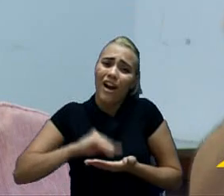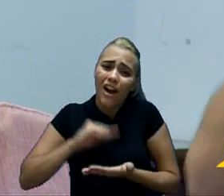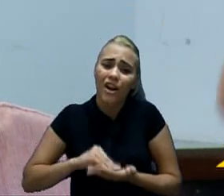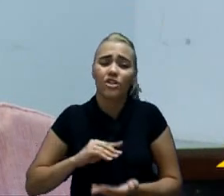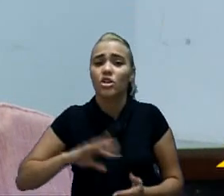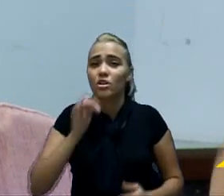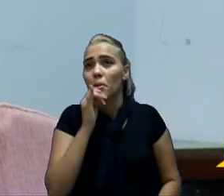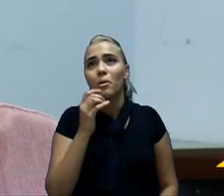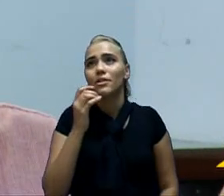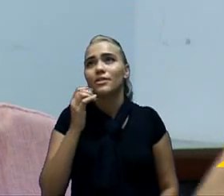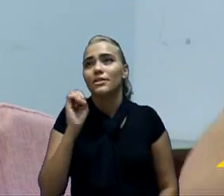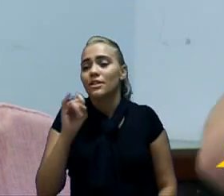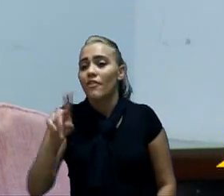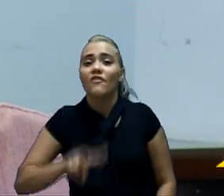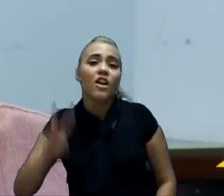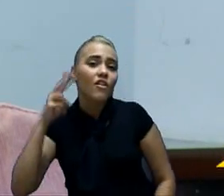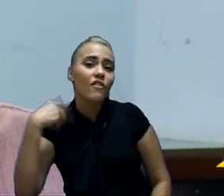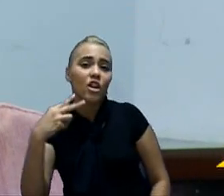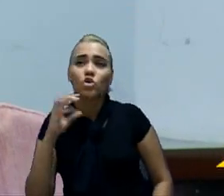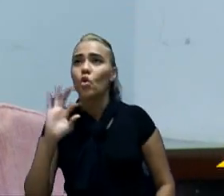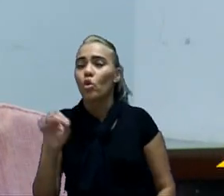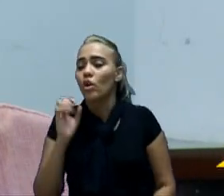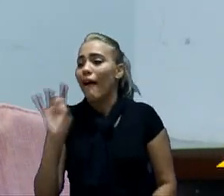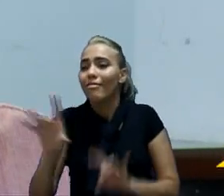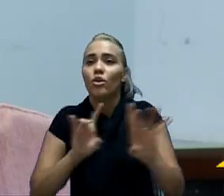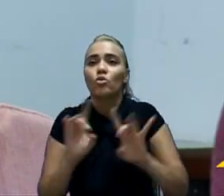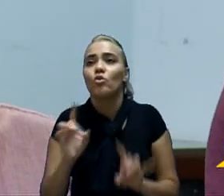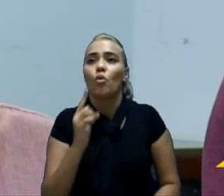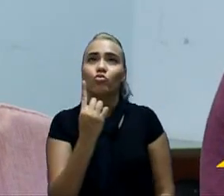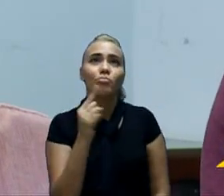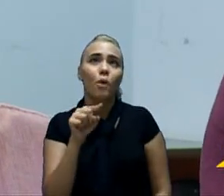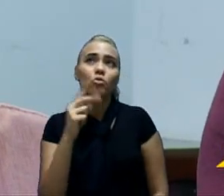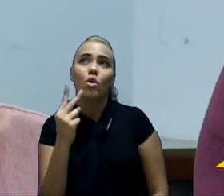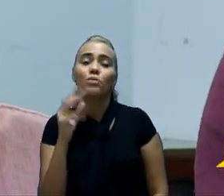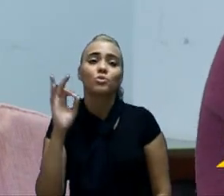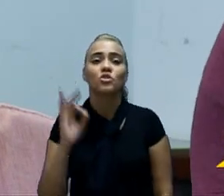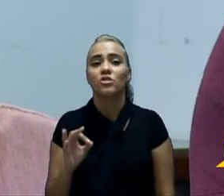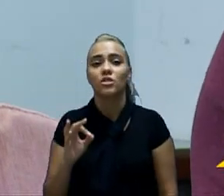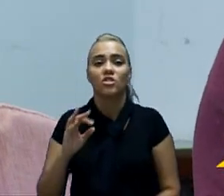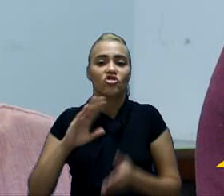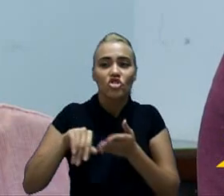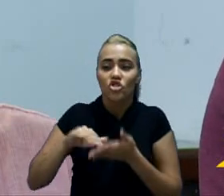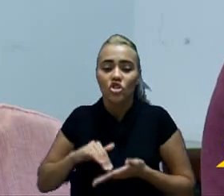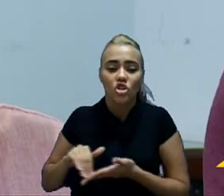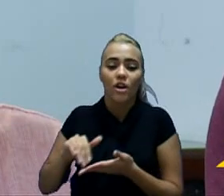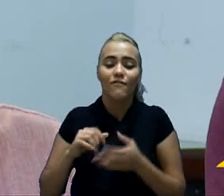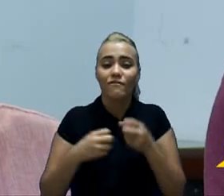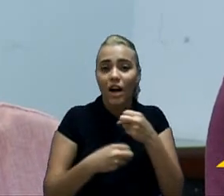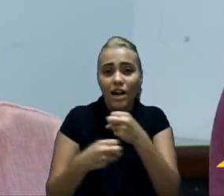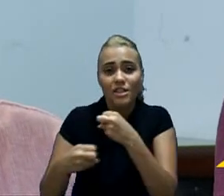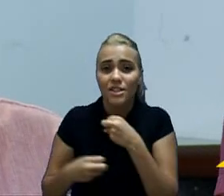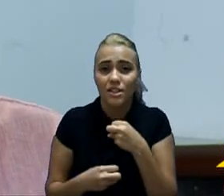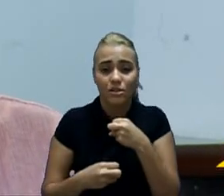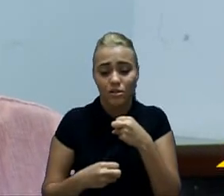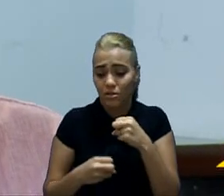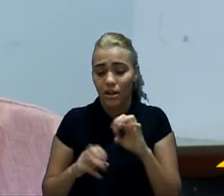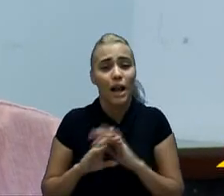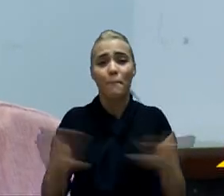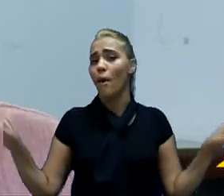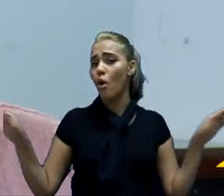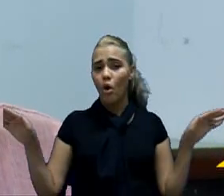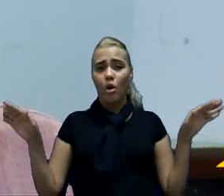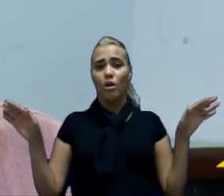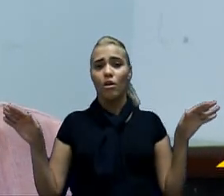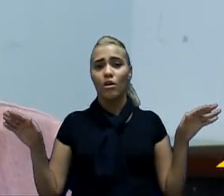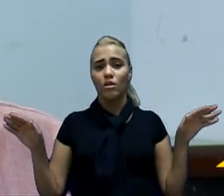os vereadores tirarem 1,2% de varrição. Acabou. Não teria varrição na cidade. Então, é por isso